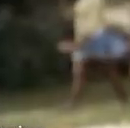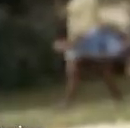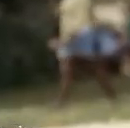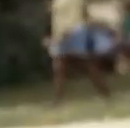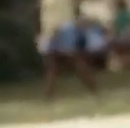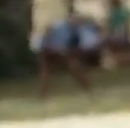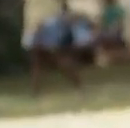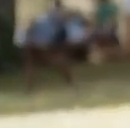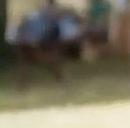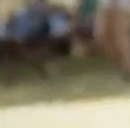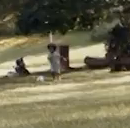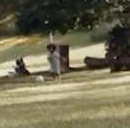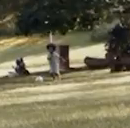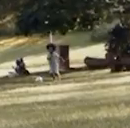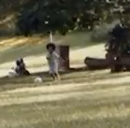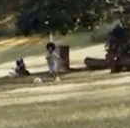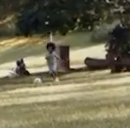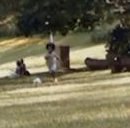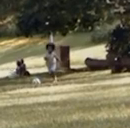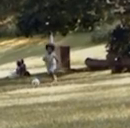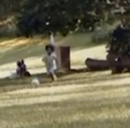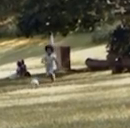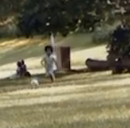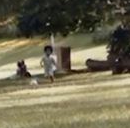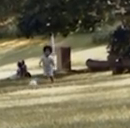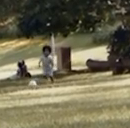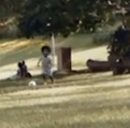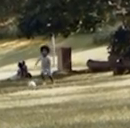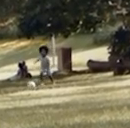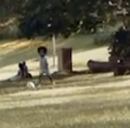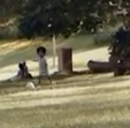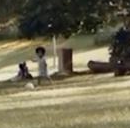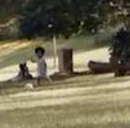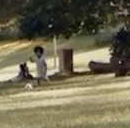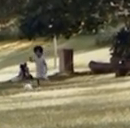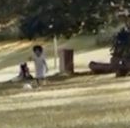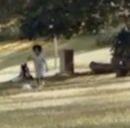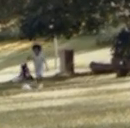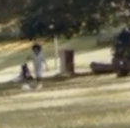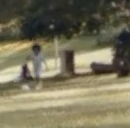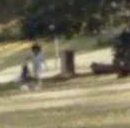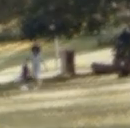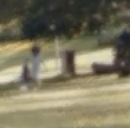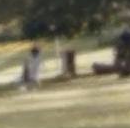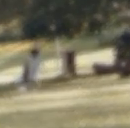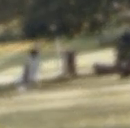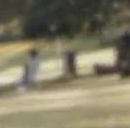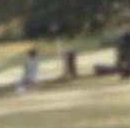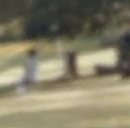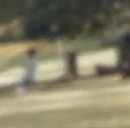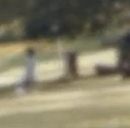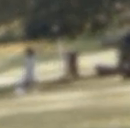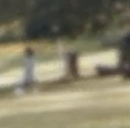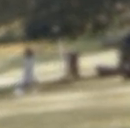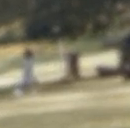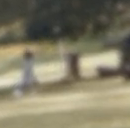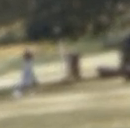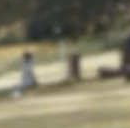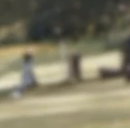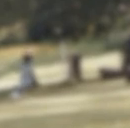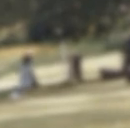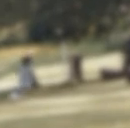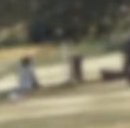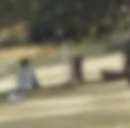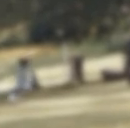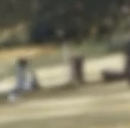ama em risco. Procure uma unidade de saúde e atualize sua caderneta de vacinação. Ministério da Saúde. Governo Federal.